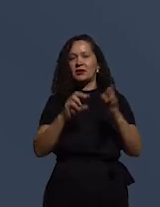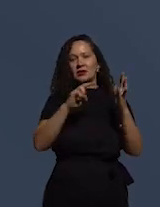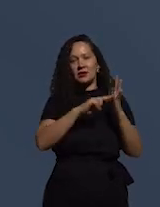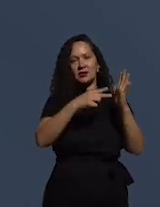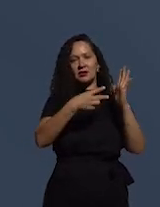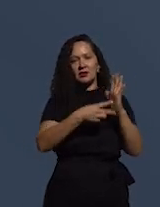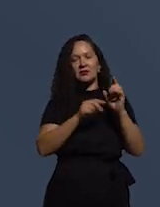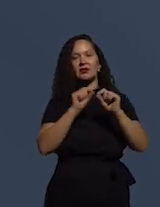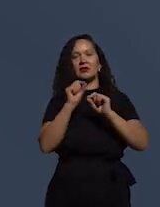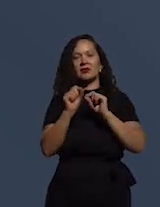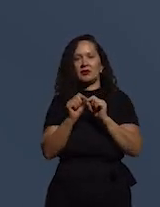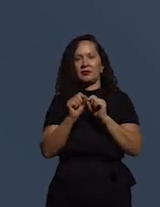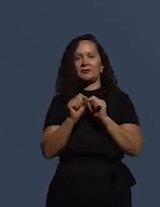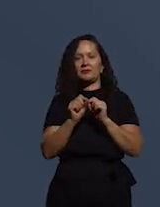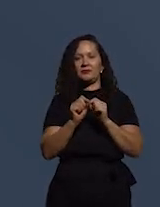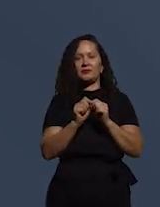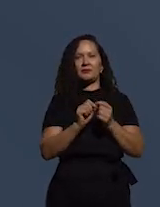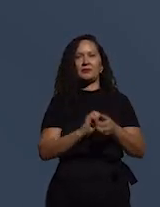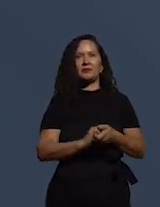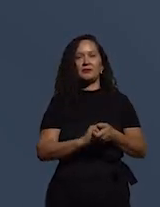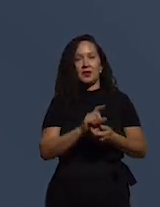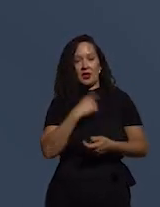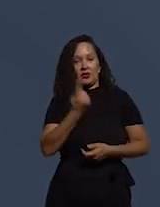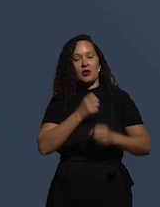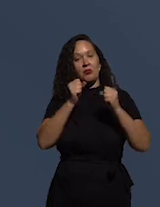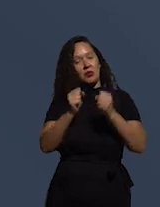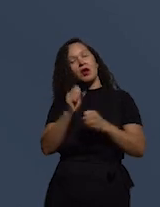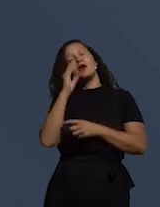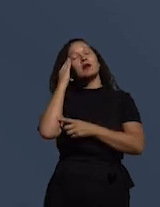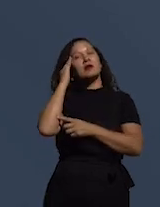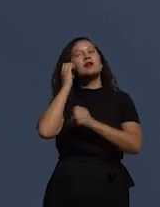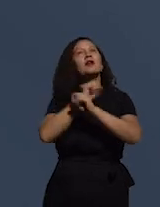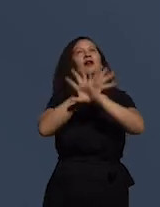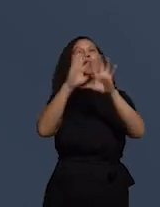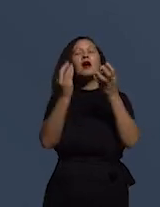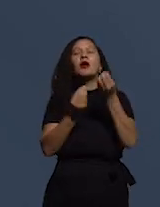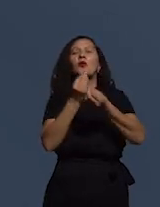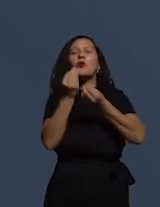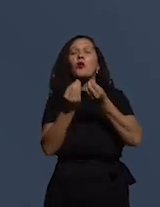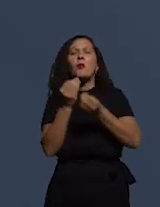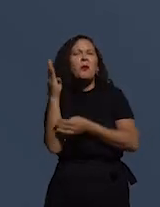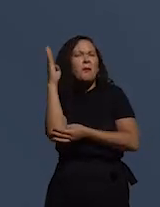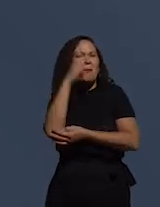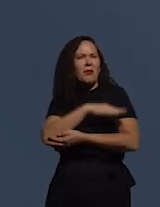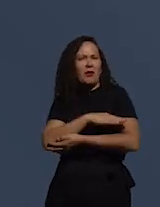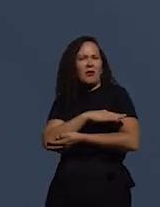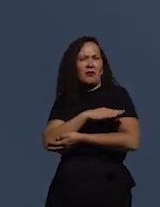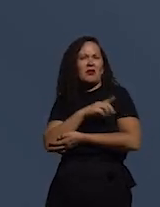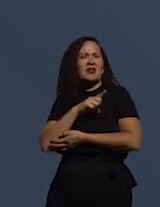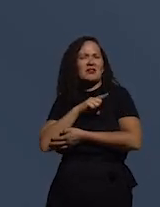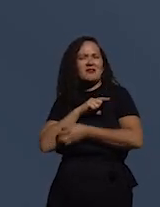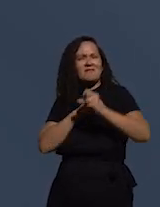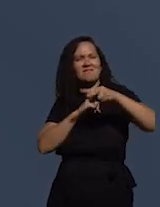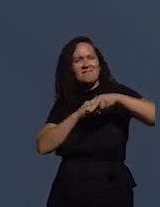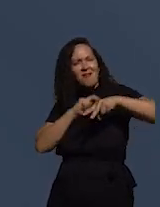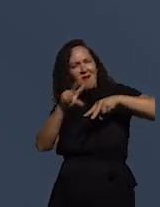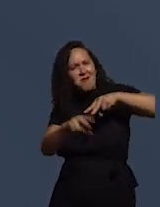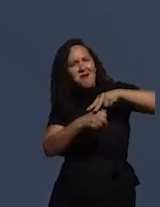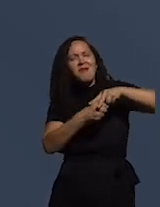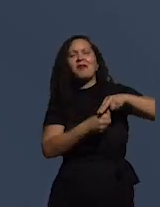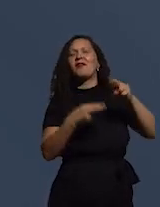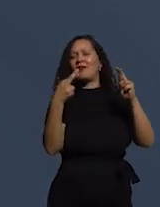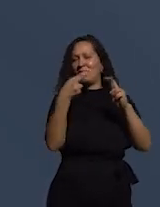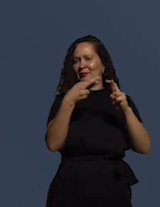que a gente pode compreender o tamanho do mal que a corrupção representa.